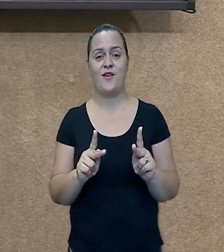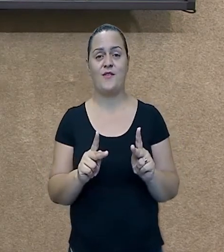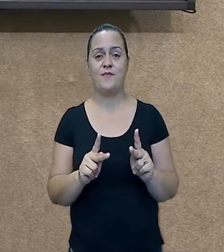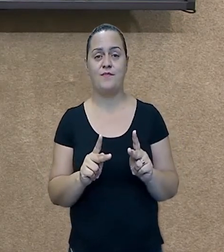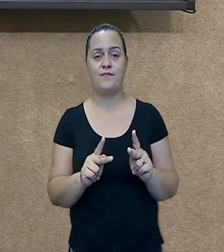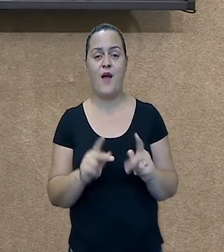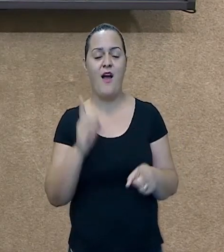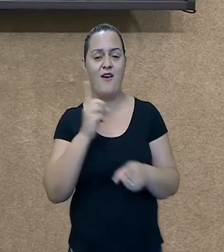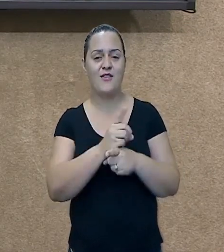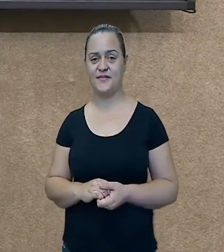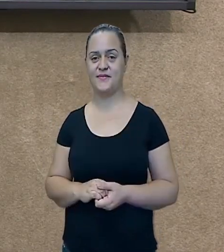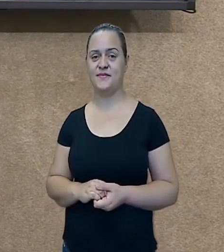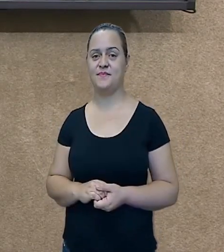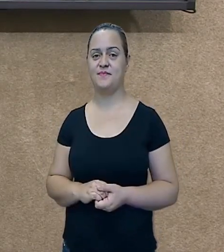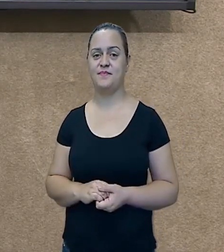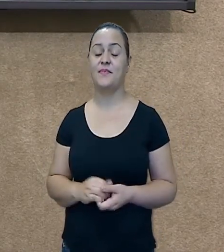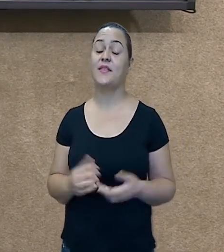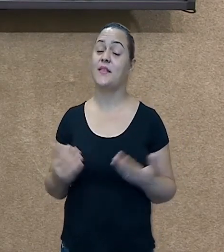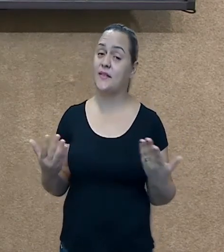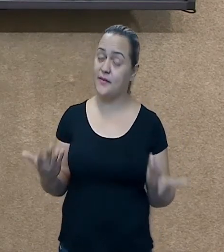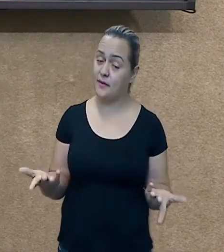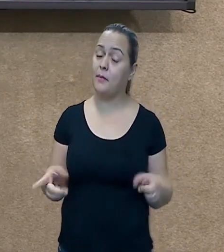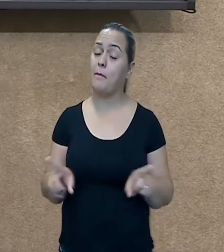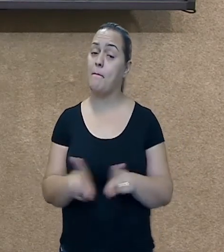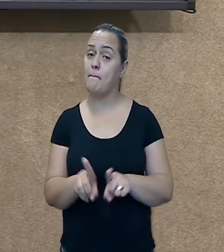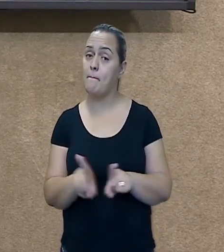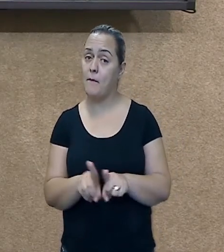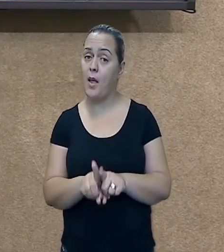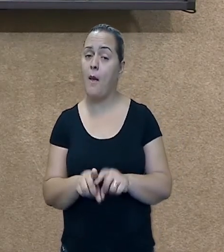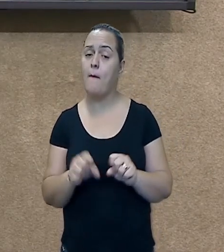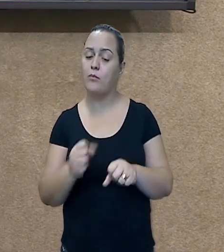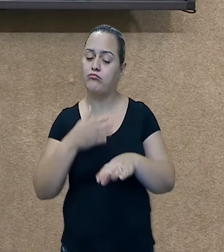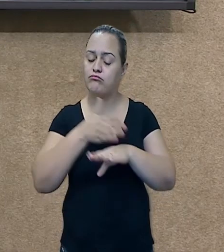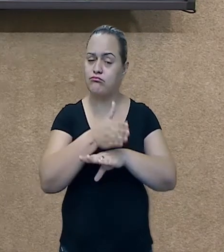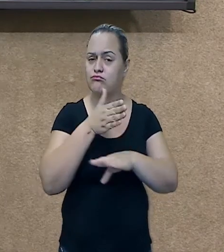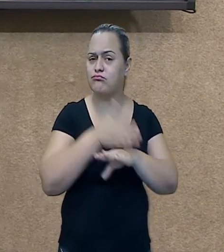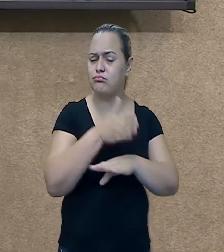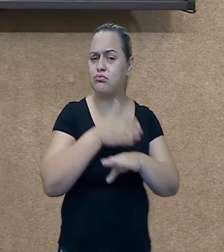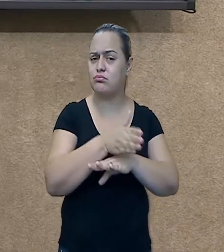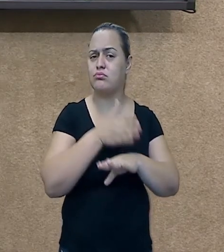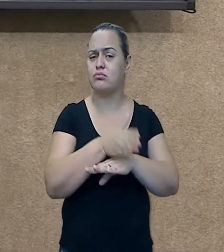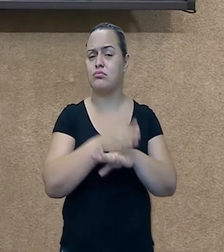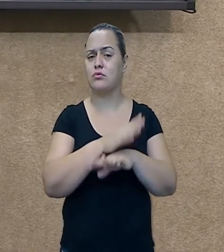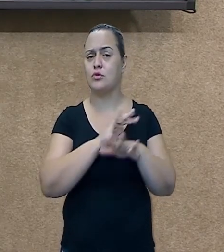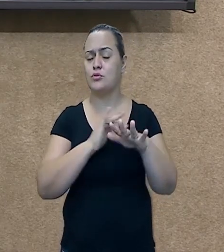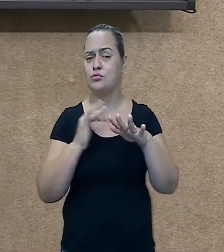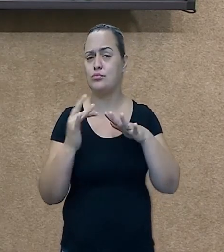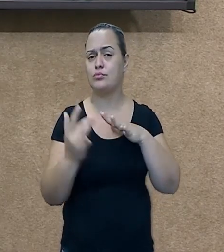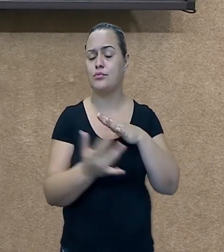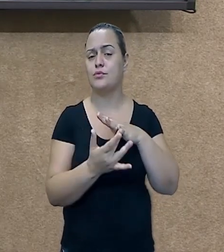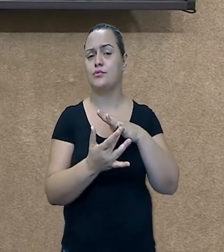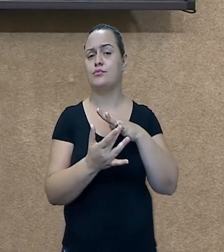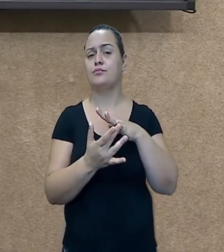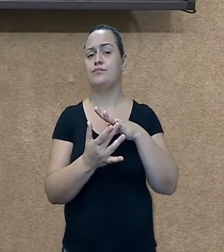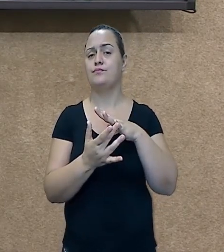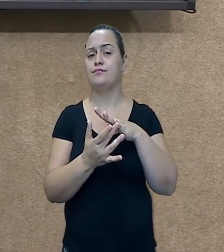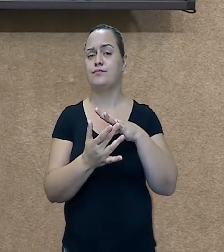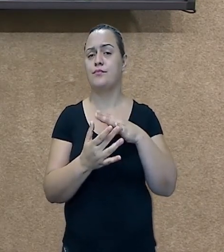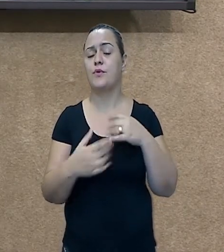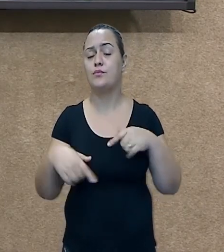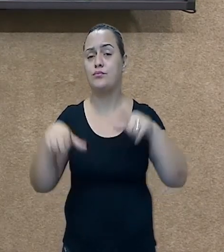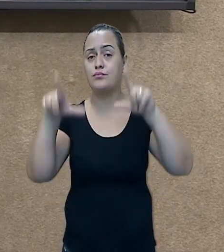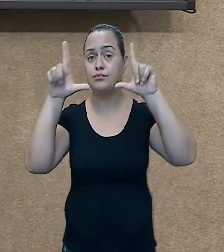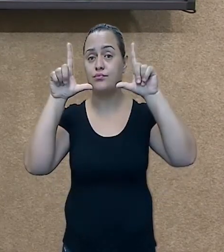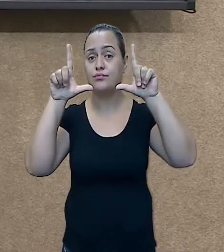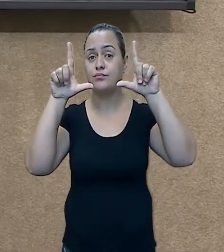atividades, tá bom? E qualquer coisa também, você pode acessar a nossa plataforma SMEDGV apontando a câmera do seu celular